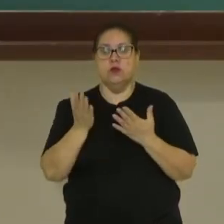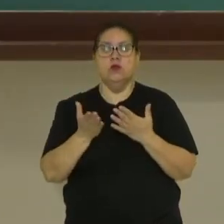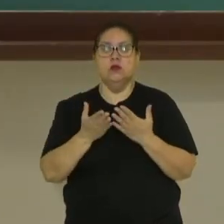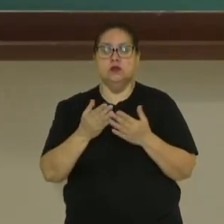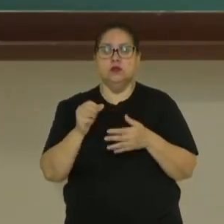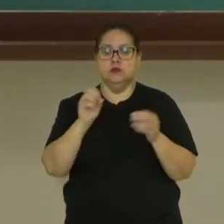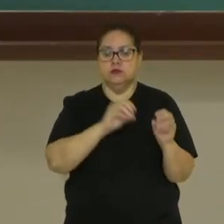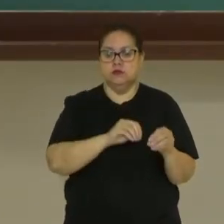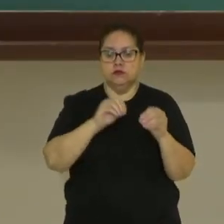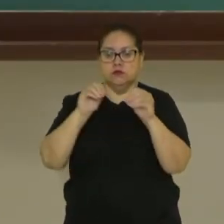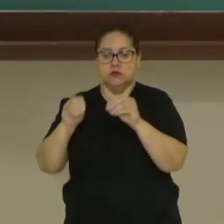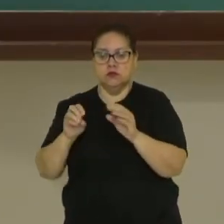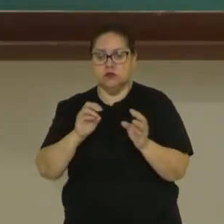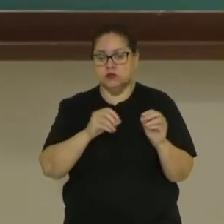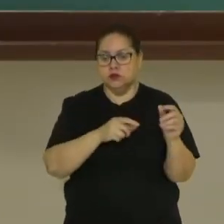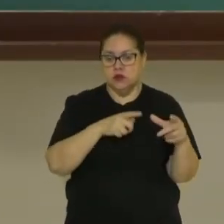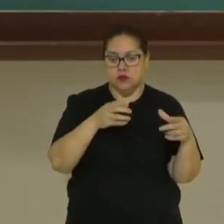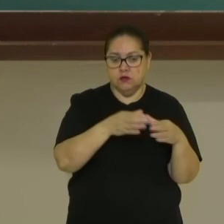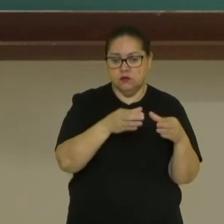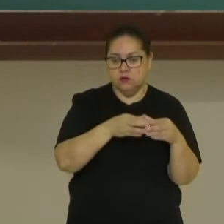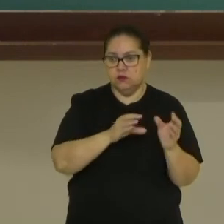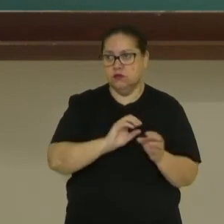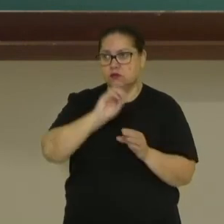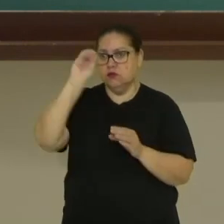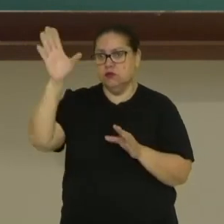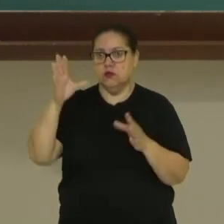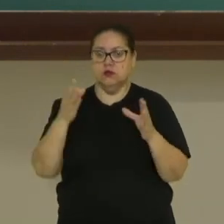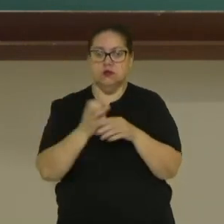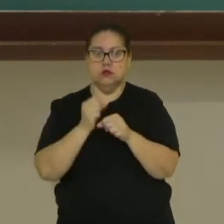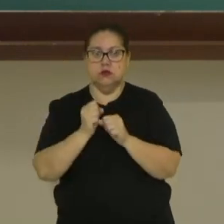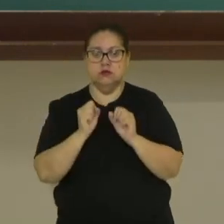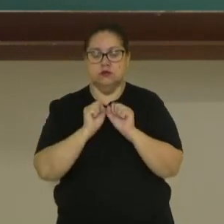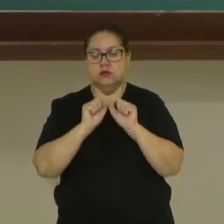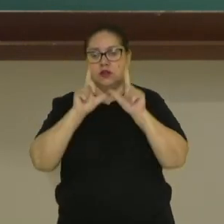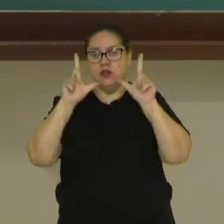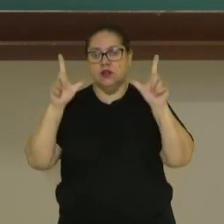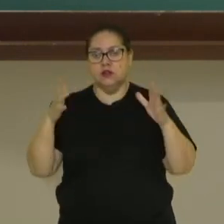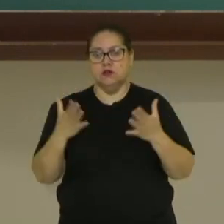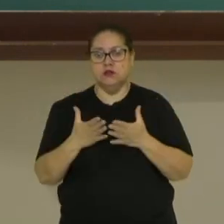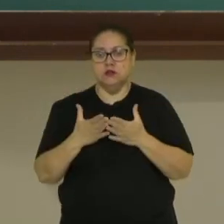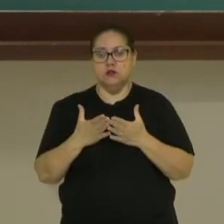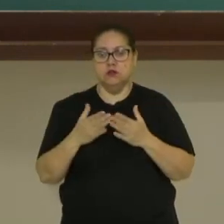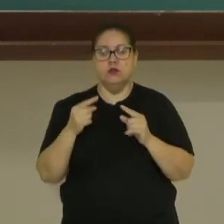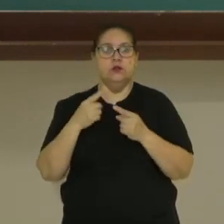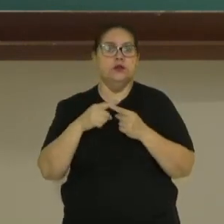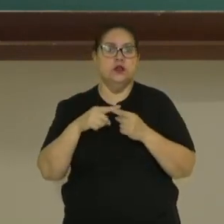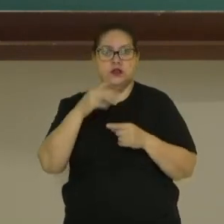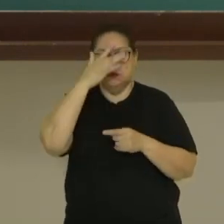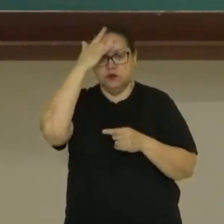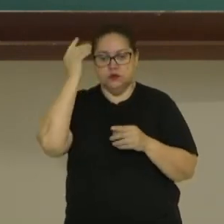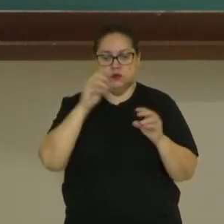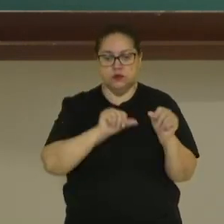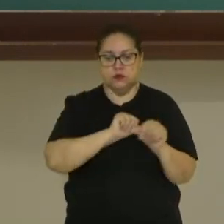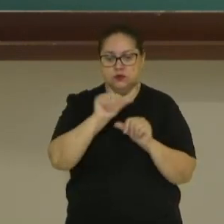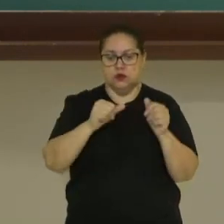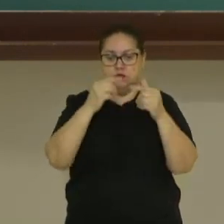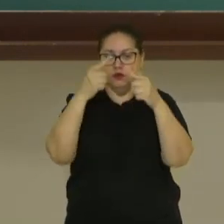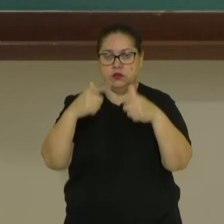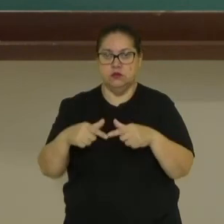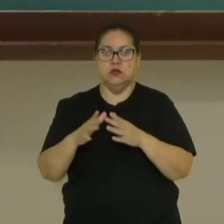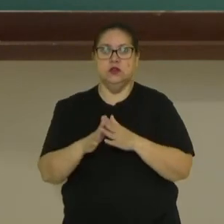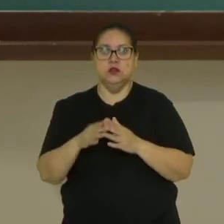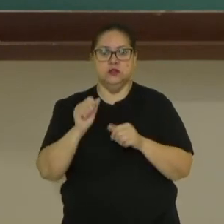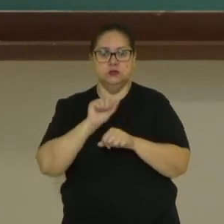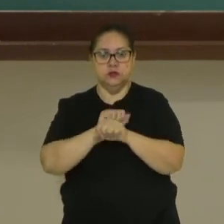migrações e fluxos migratórios e, de um modo geral, esclarecemos algumas questões de motivos pelos quais as pessoas migram. Então,